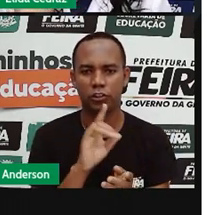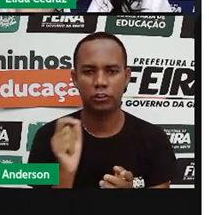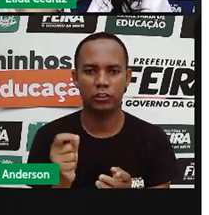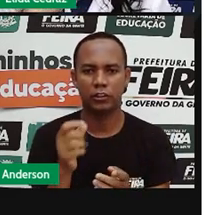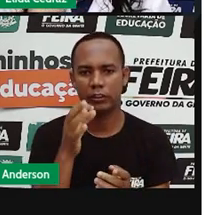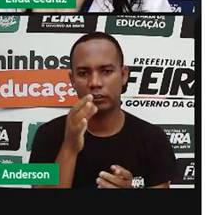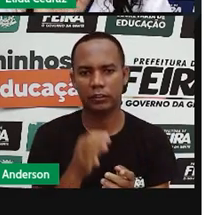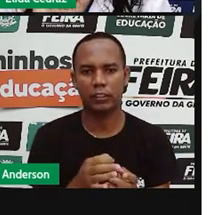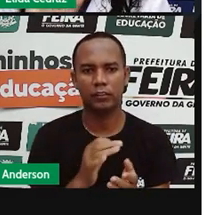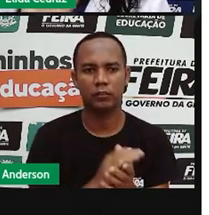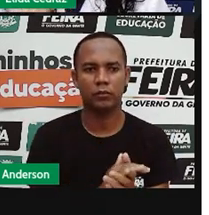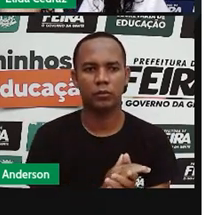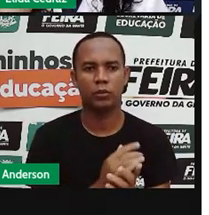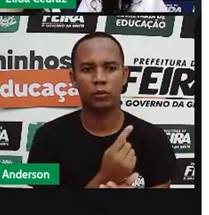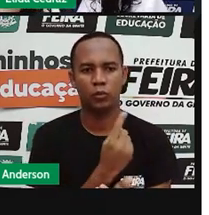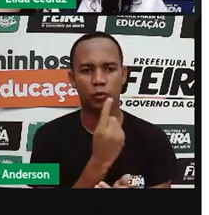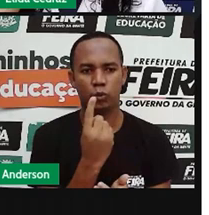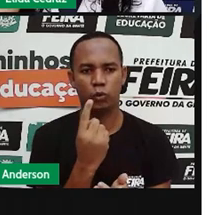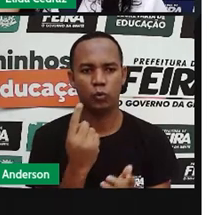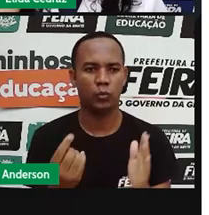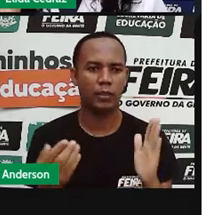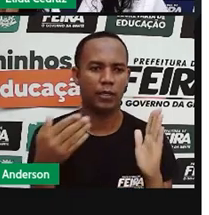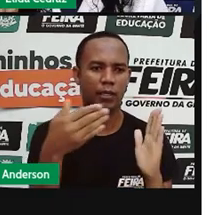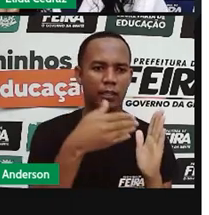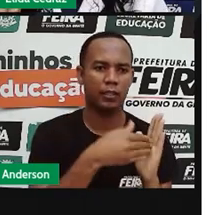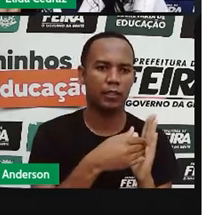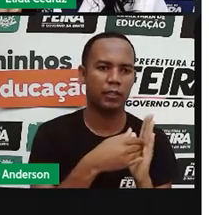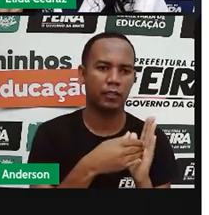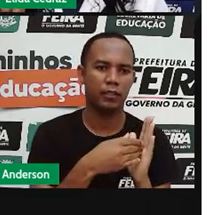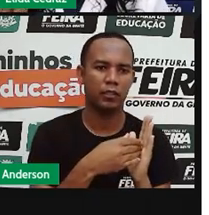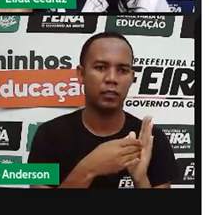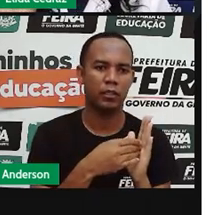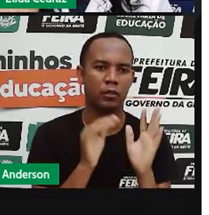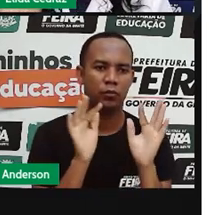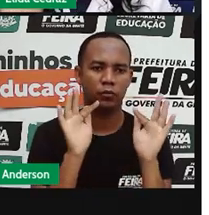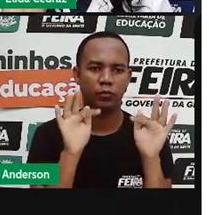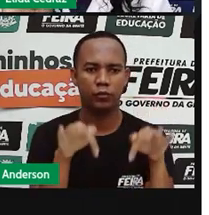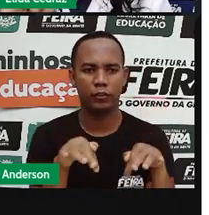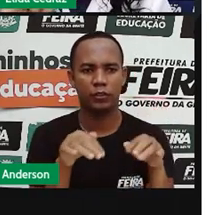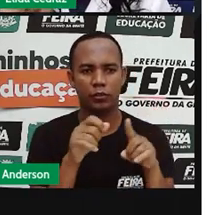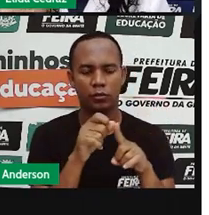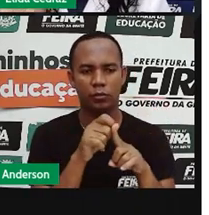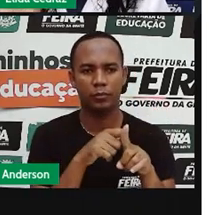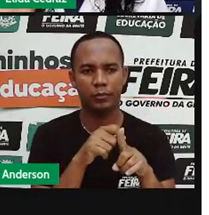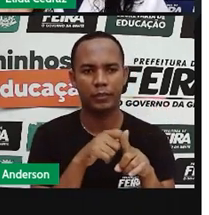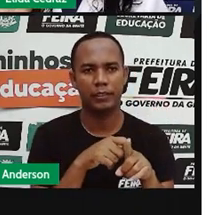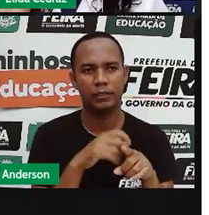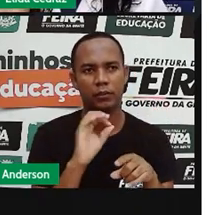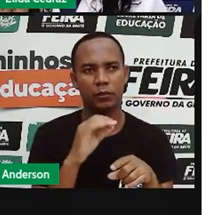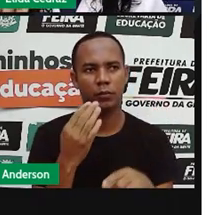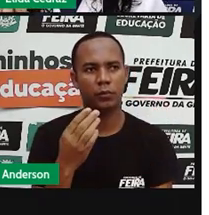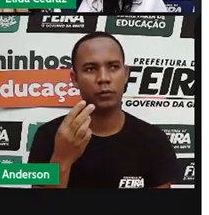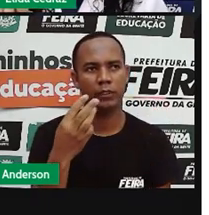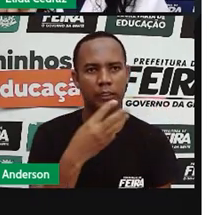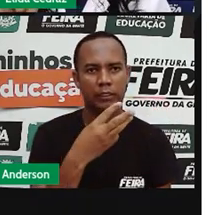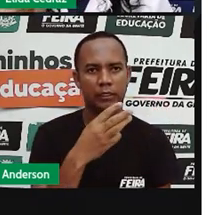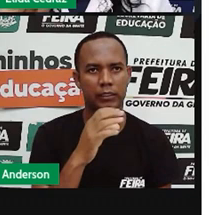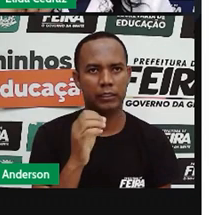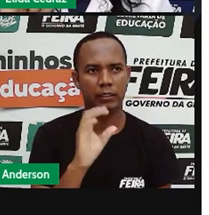Vai do 1 até o último dia do mês, que pode ser 30, 31